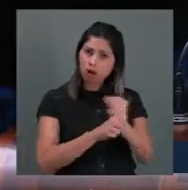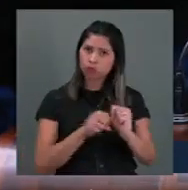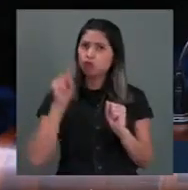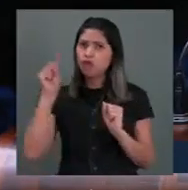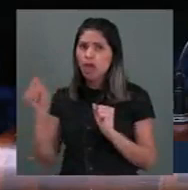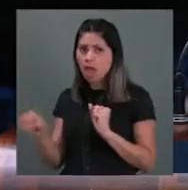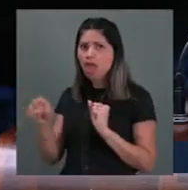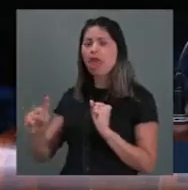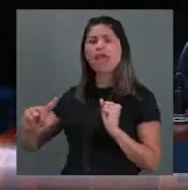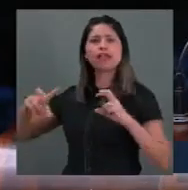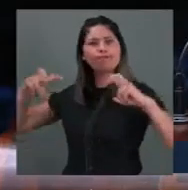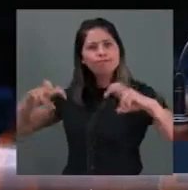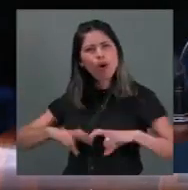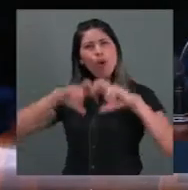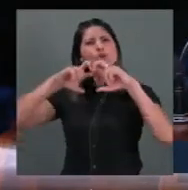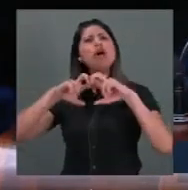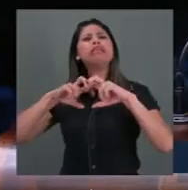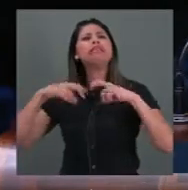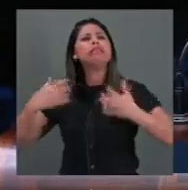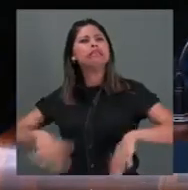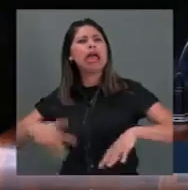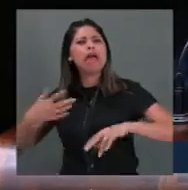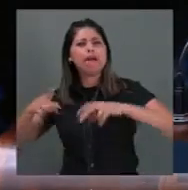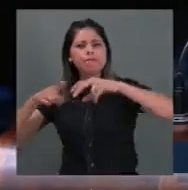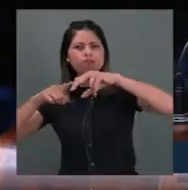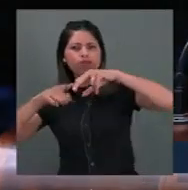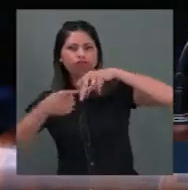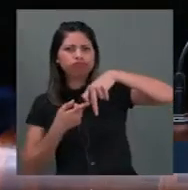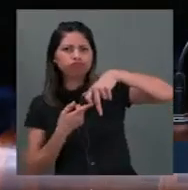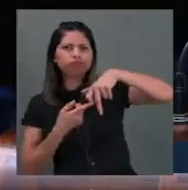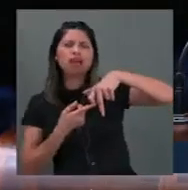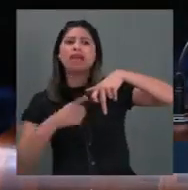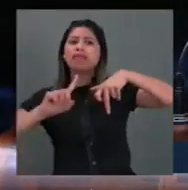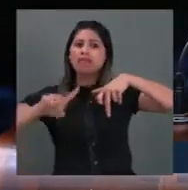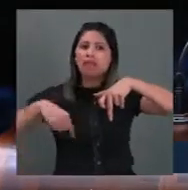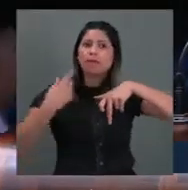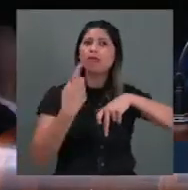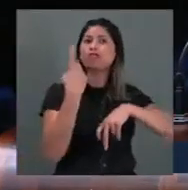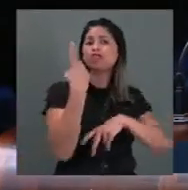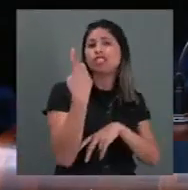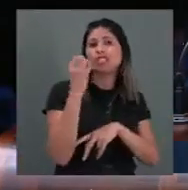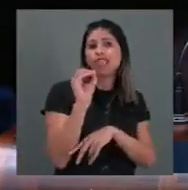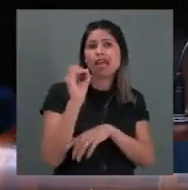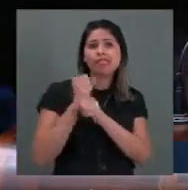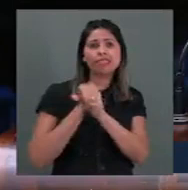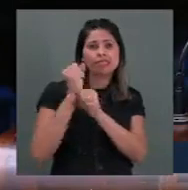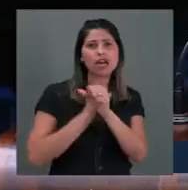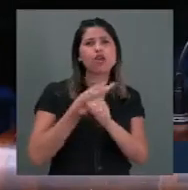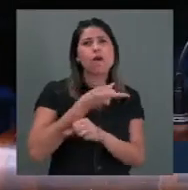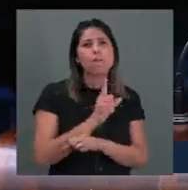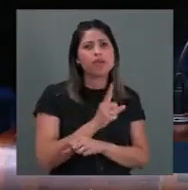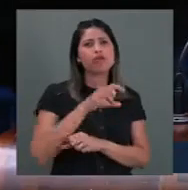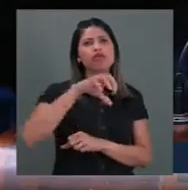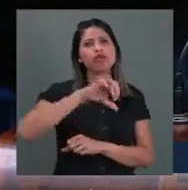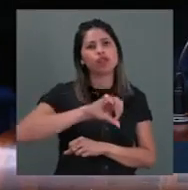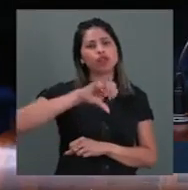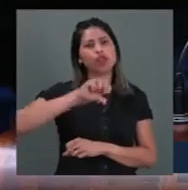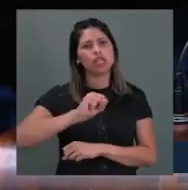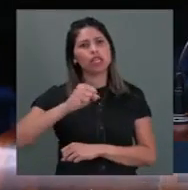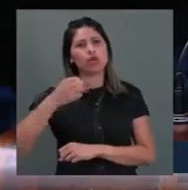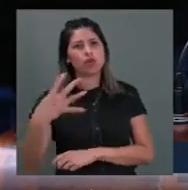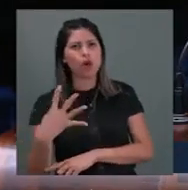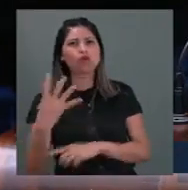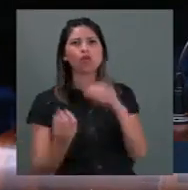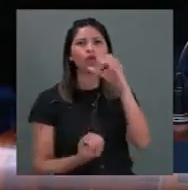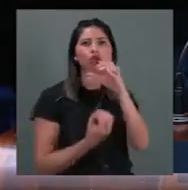acidente de carro e ficou paraplégico. Dez anos depois, em 1984, fundou a Associação Canoense